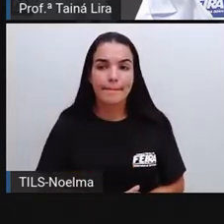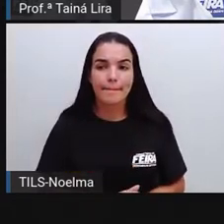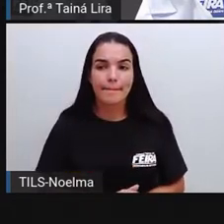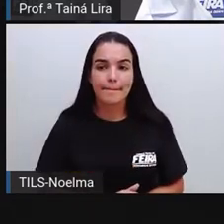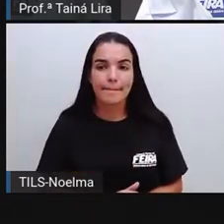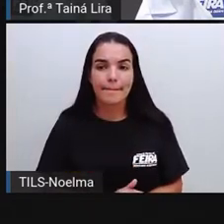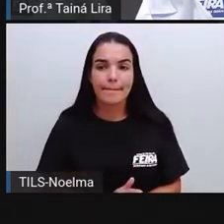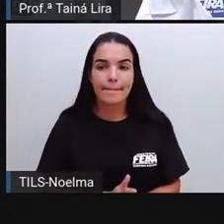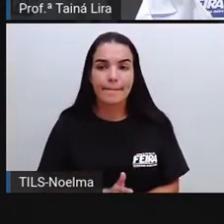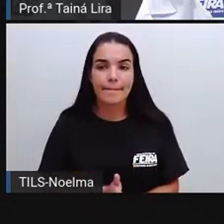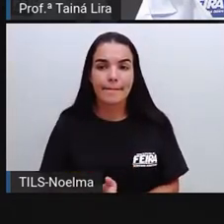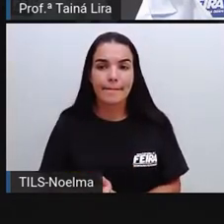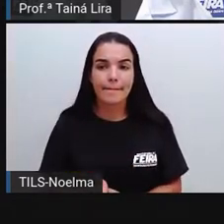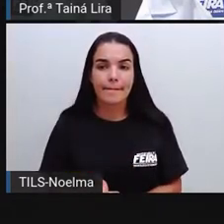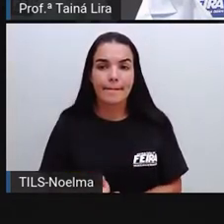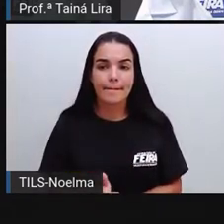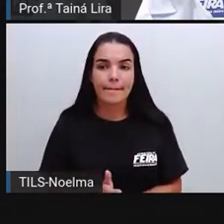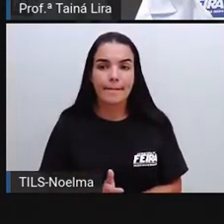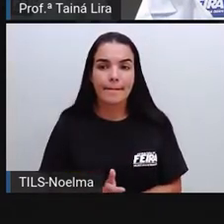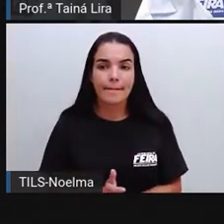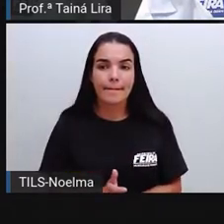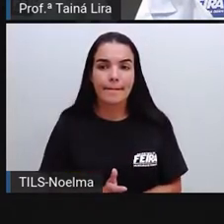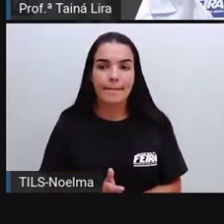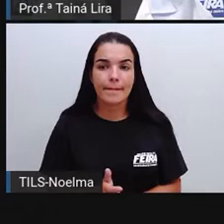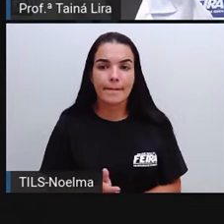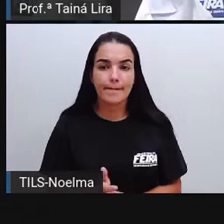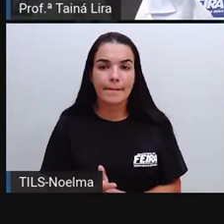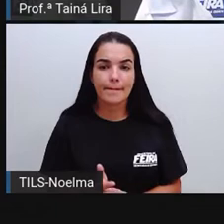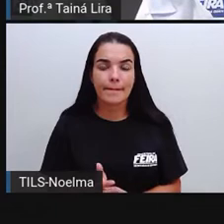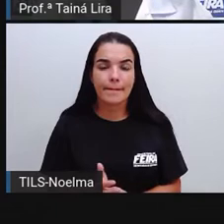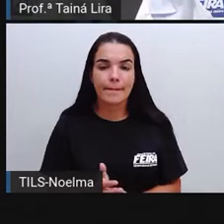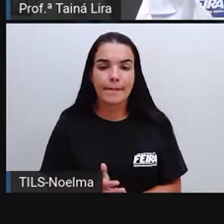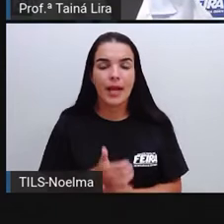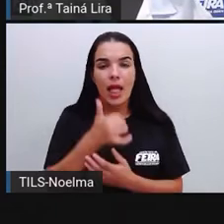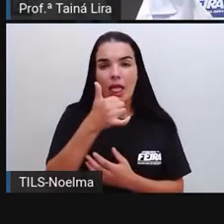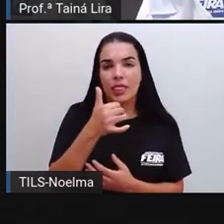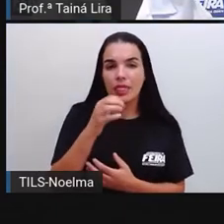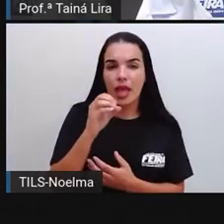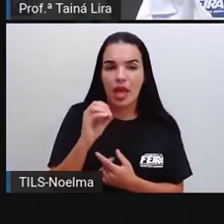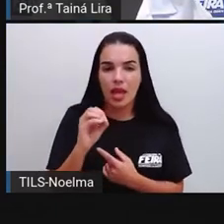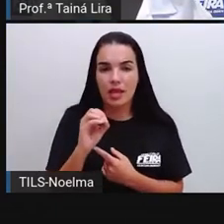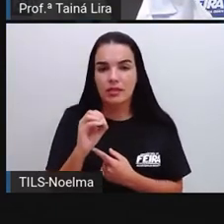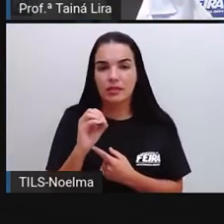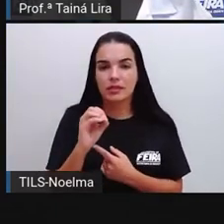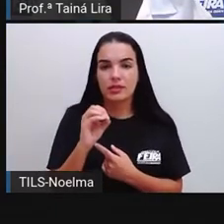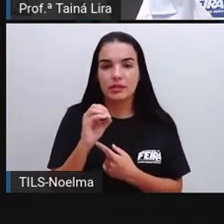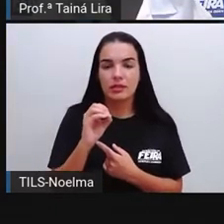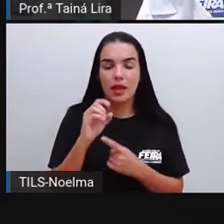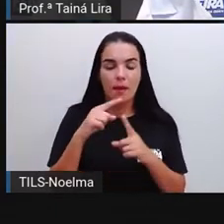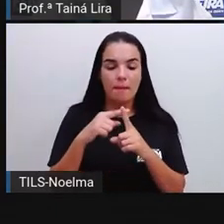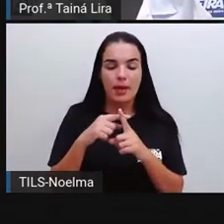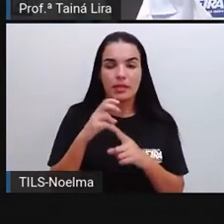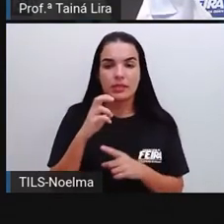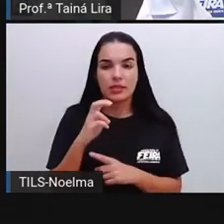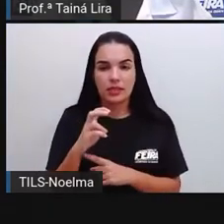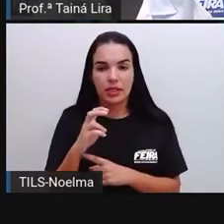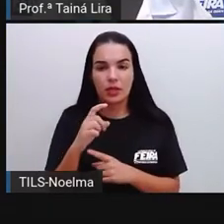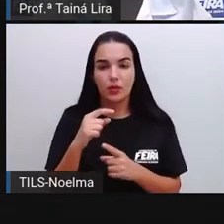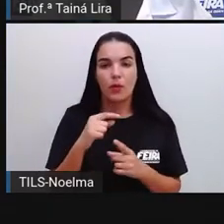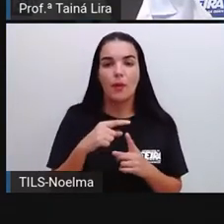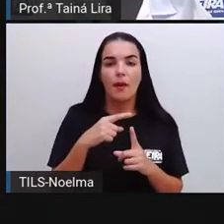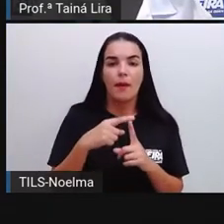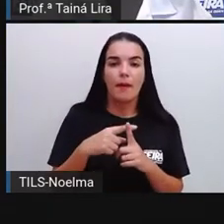A gente junta, ó, o dez, né? Olha lá, mais cinco, quinze,